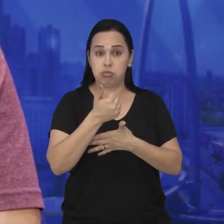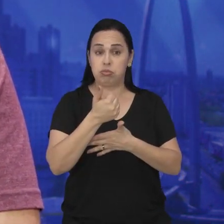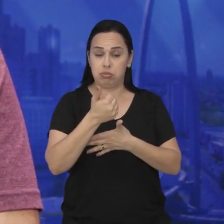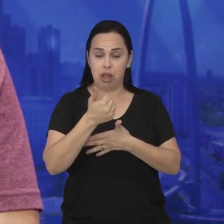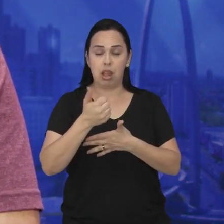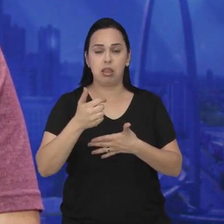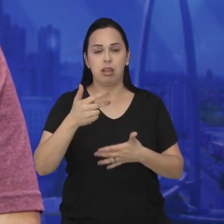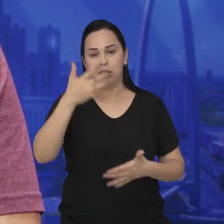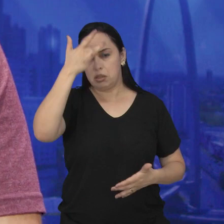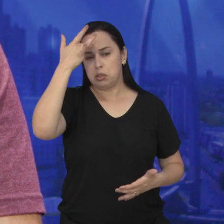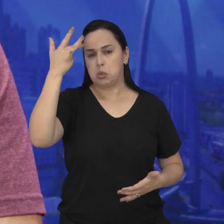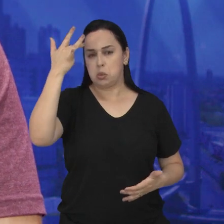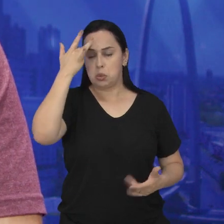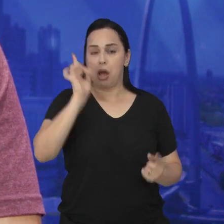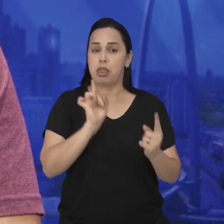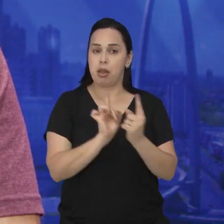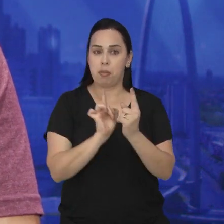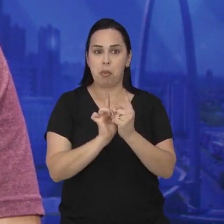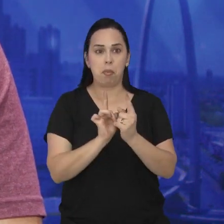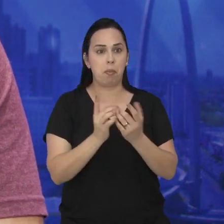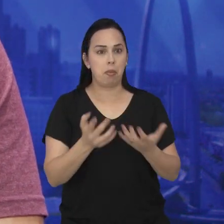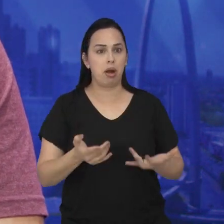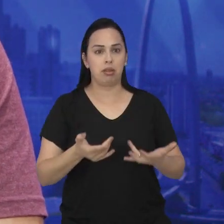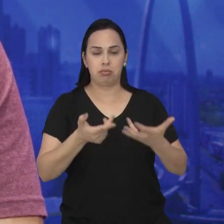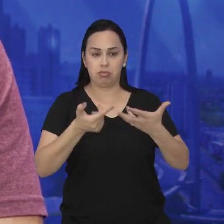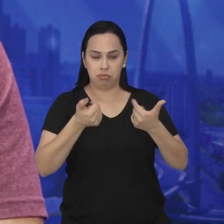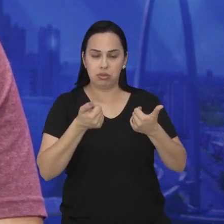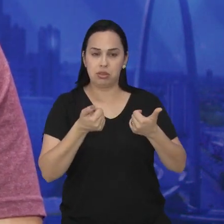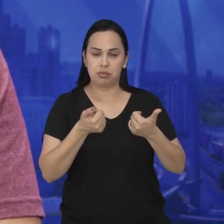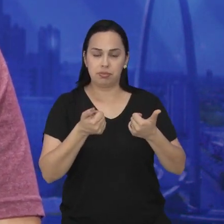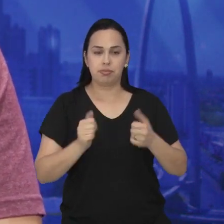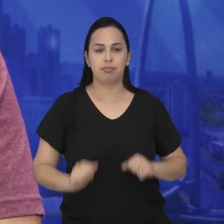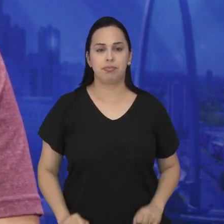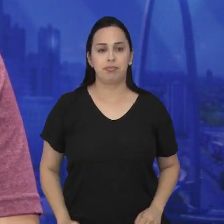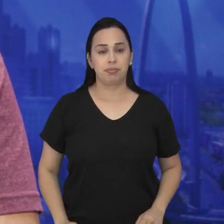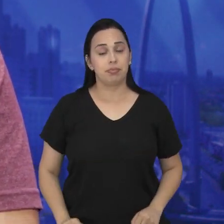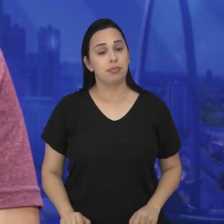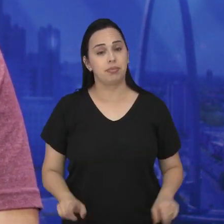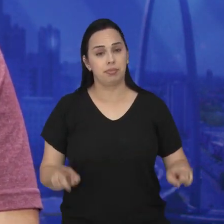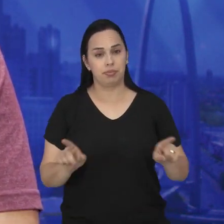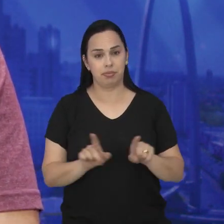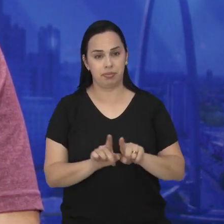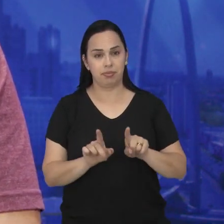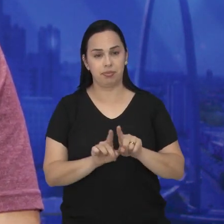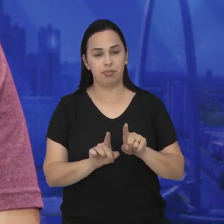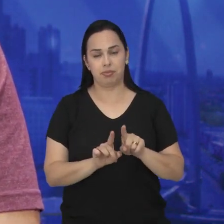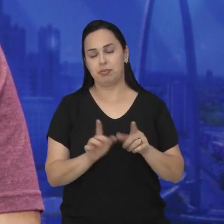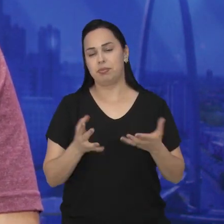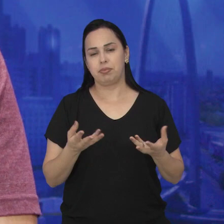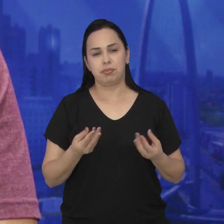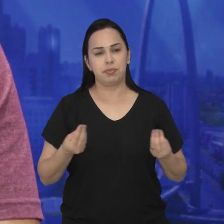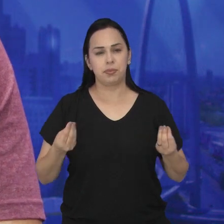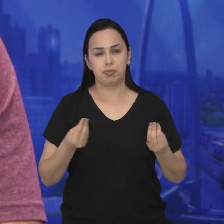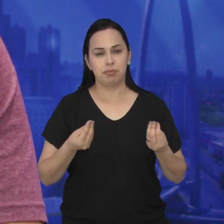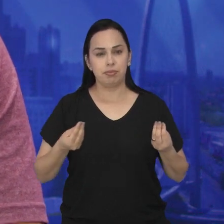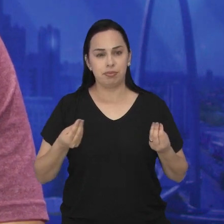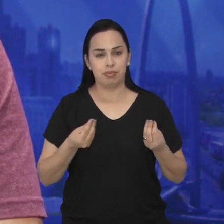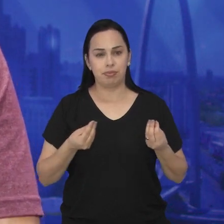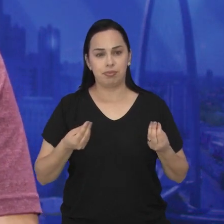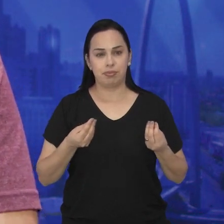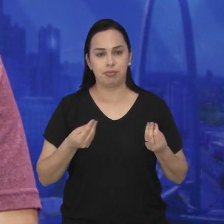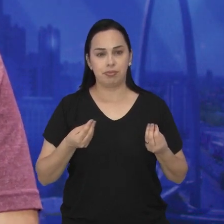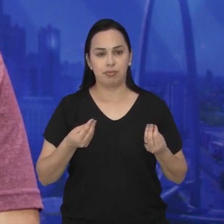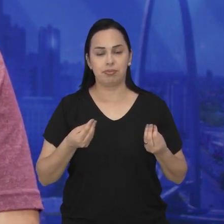tem um atendimento de primeiro mundo, poderia dizer assim. Além disso, dentro do